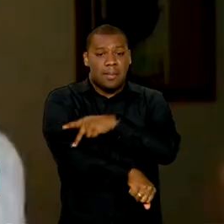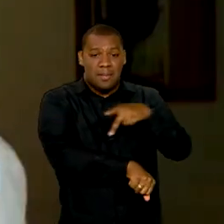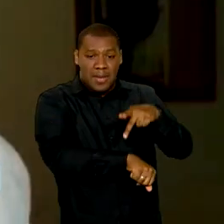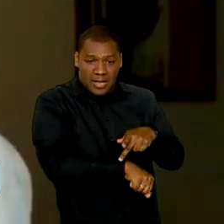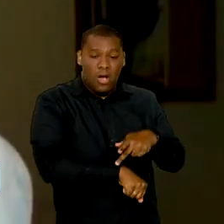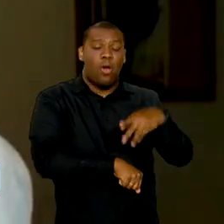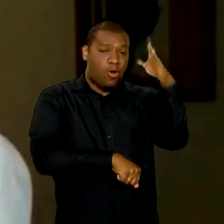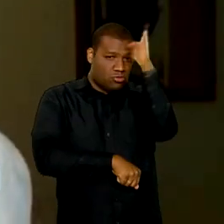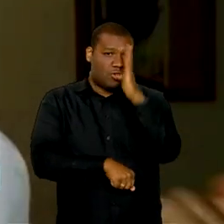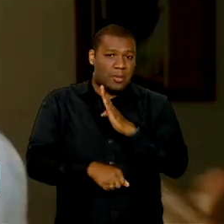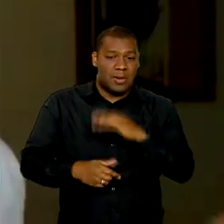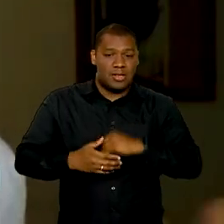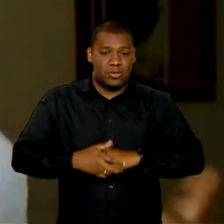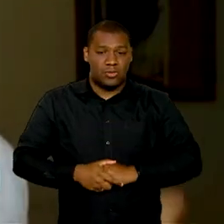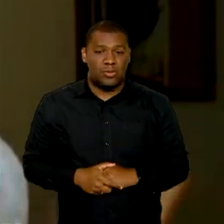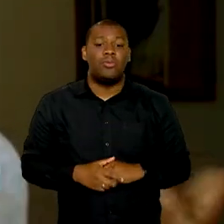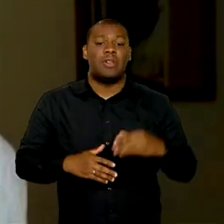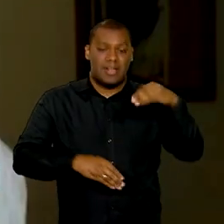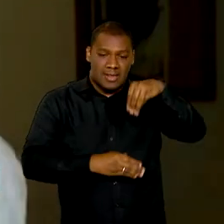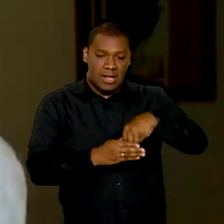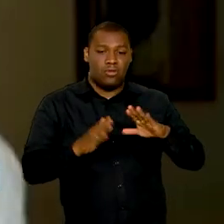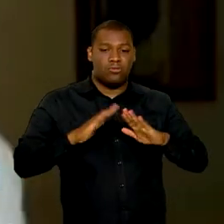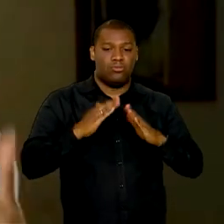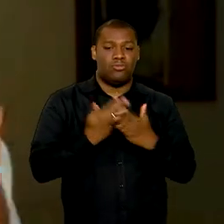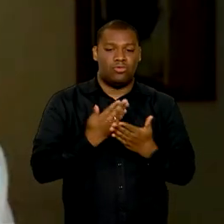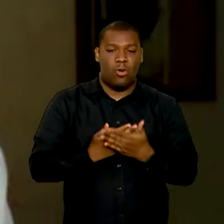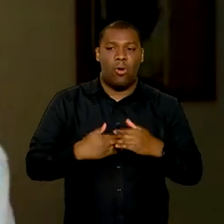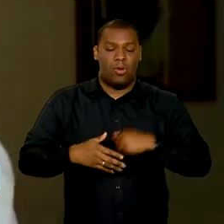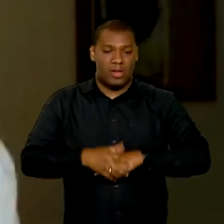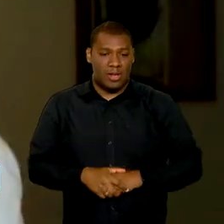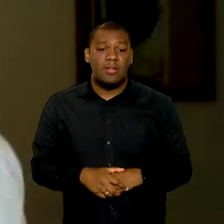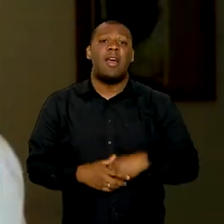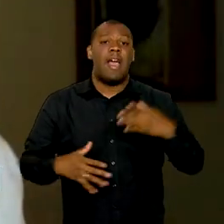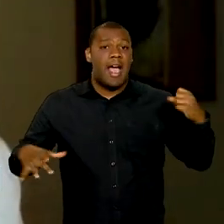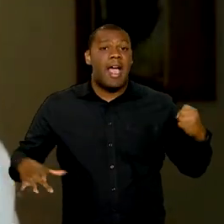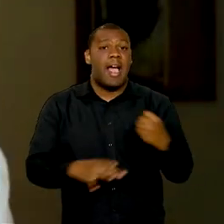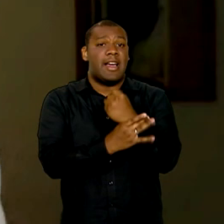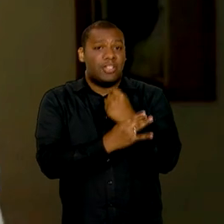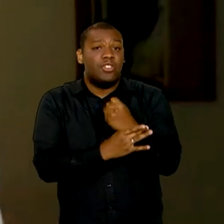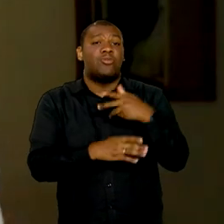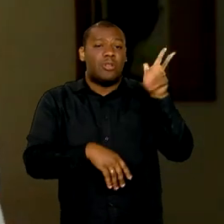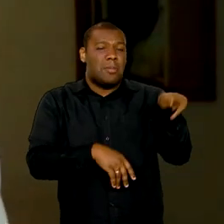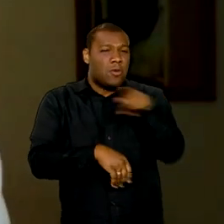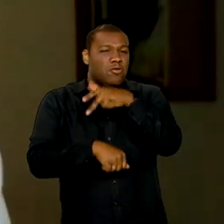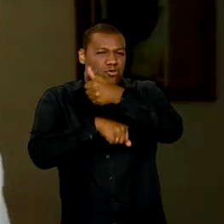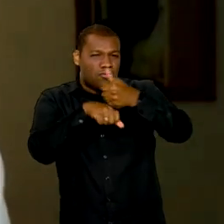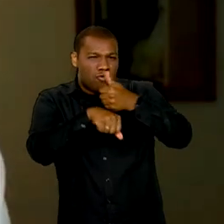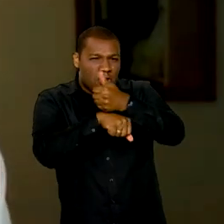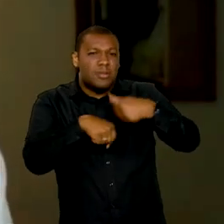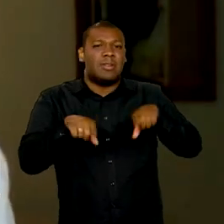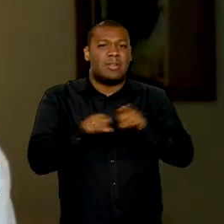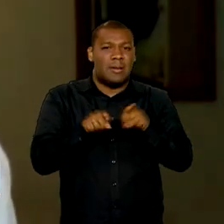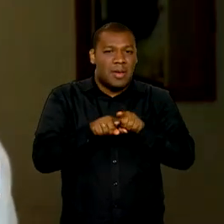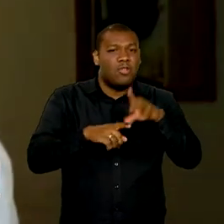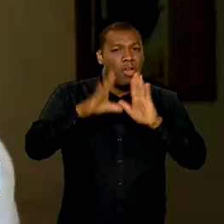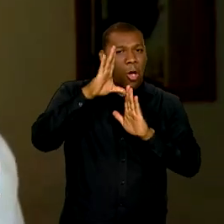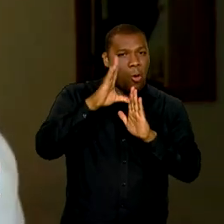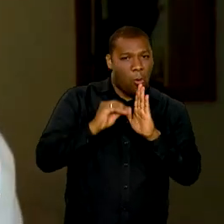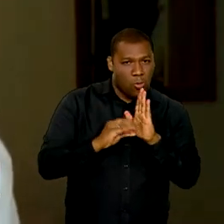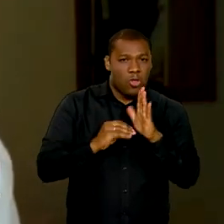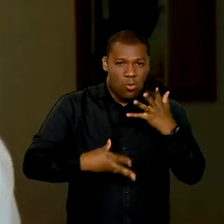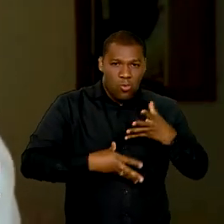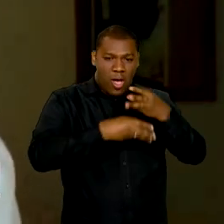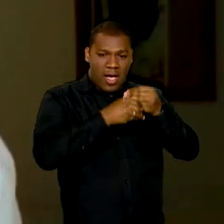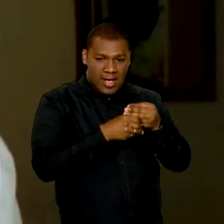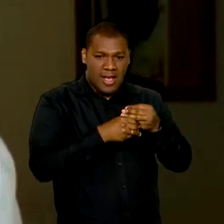No compromisso, nós já garantimos formação para os nossos professores, material complementar